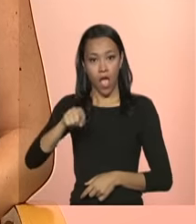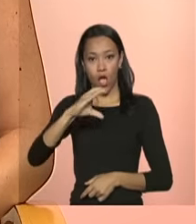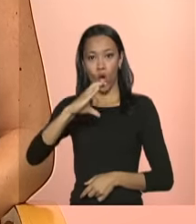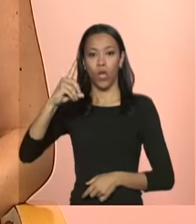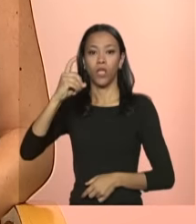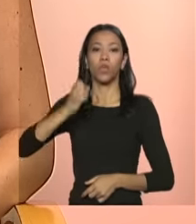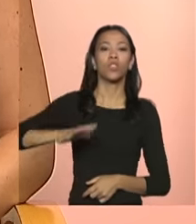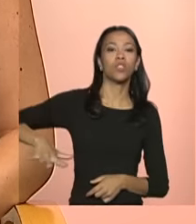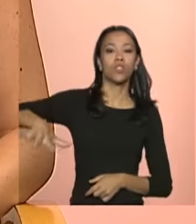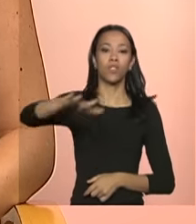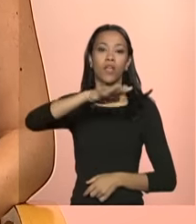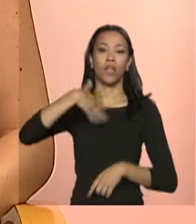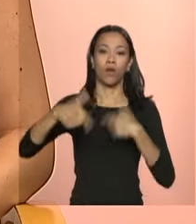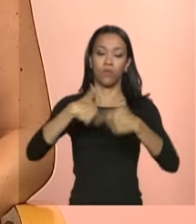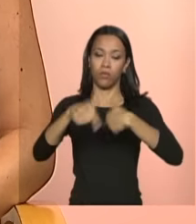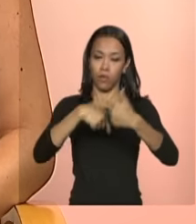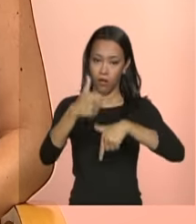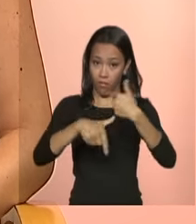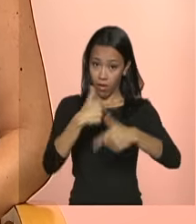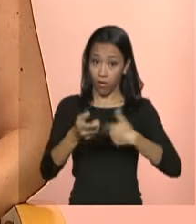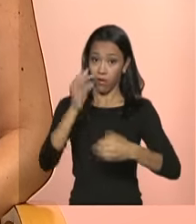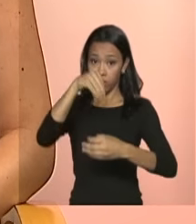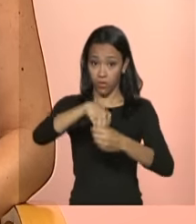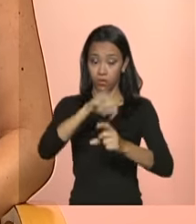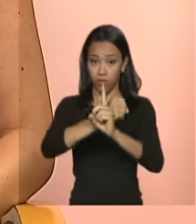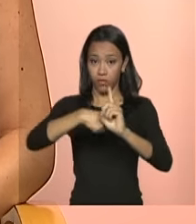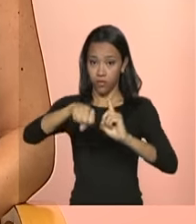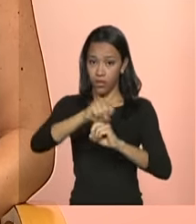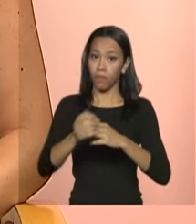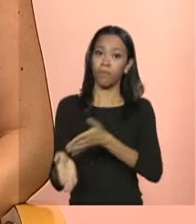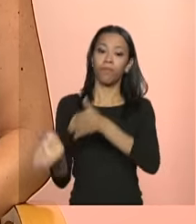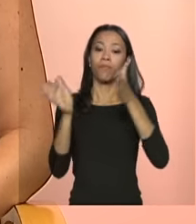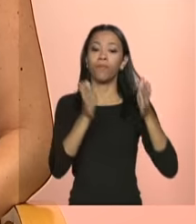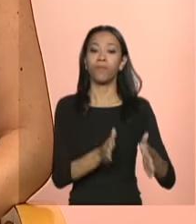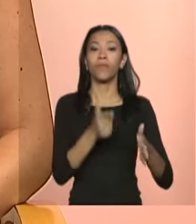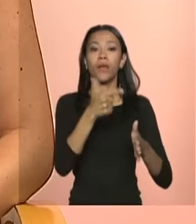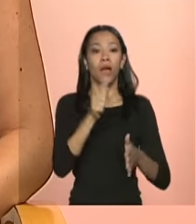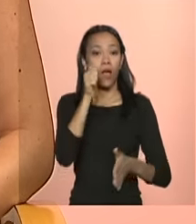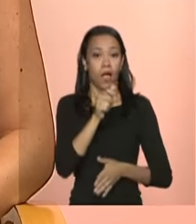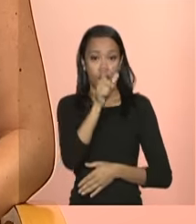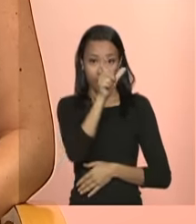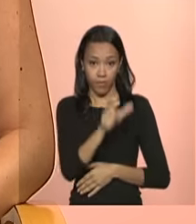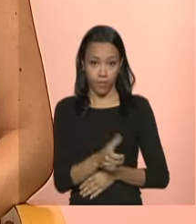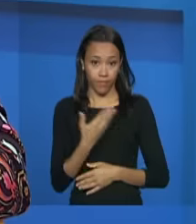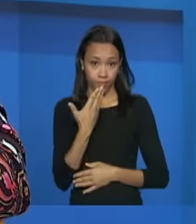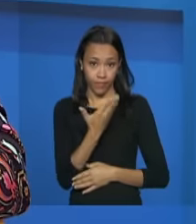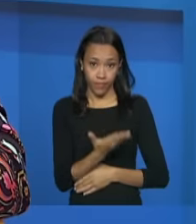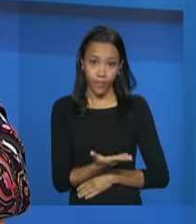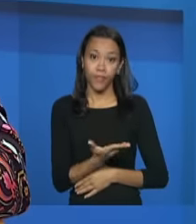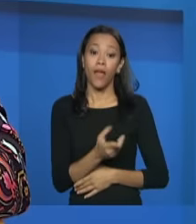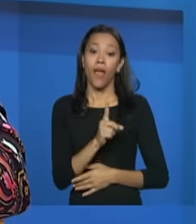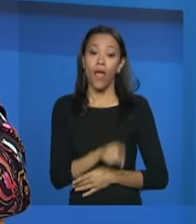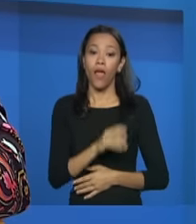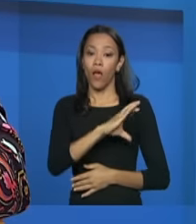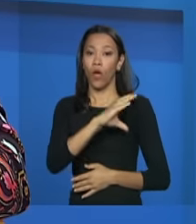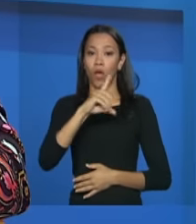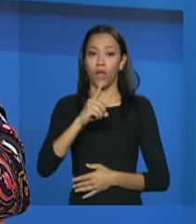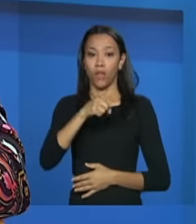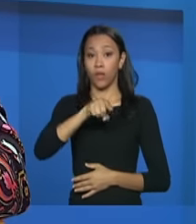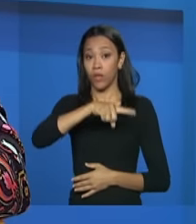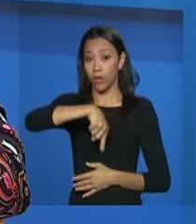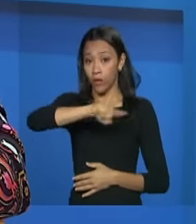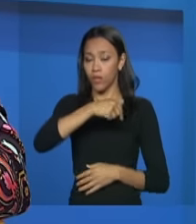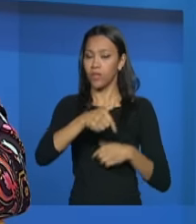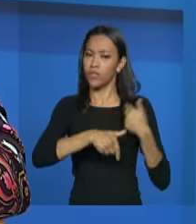de acolhimento da Secretaria Nacional de Assistência Social e Nilza Arete Margarida de Lima coordenadora de serviços de